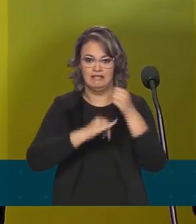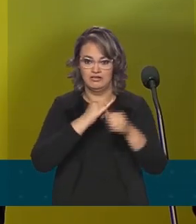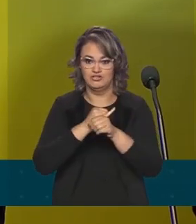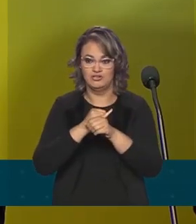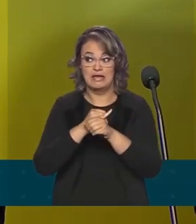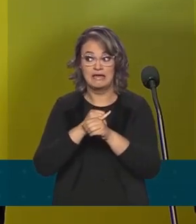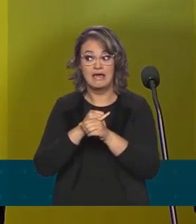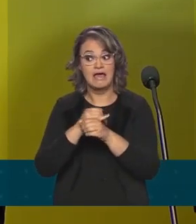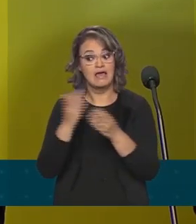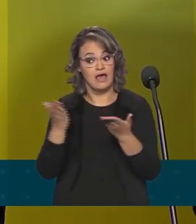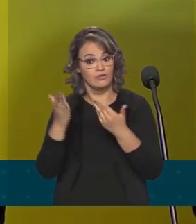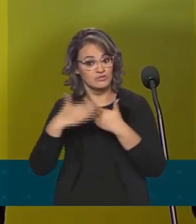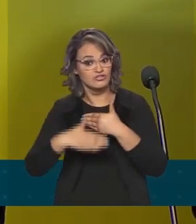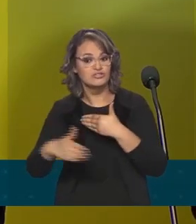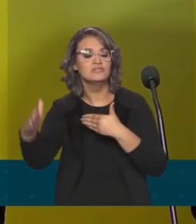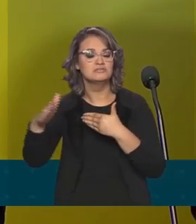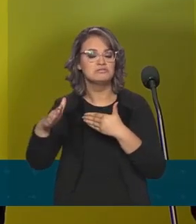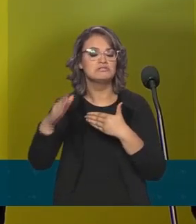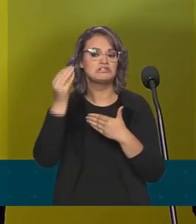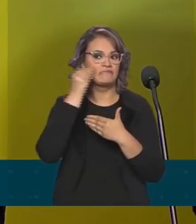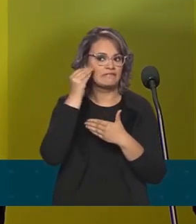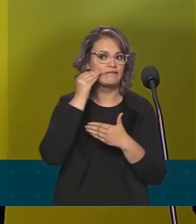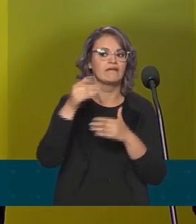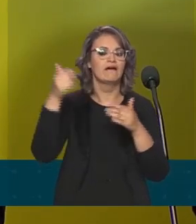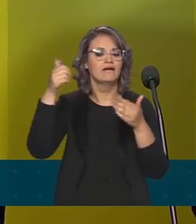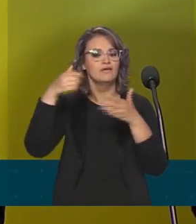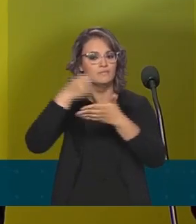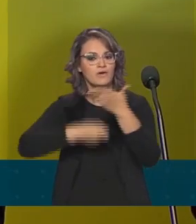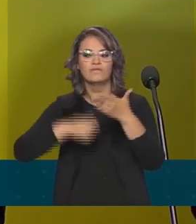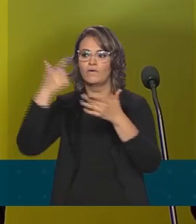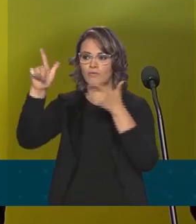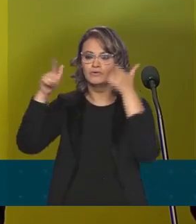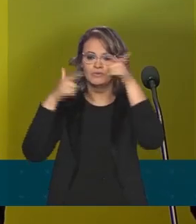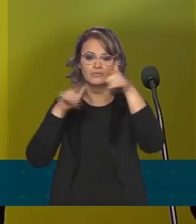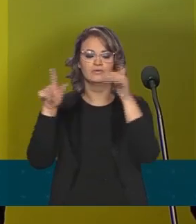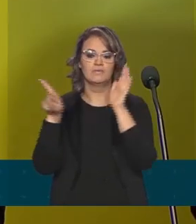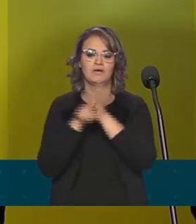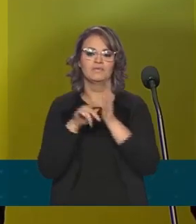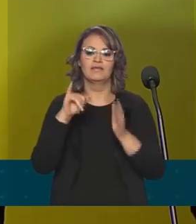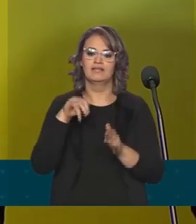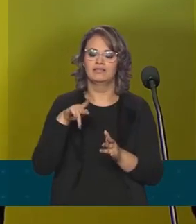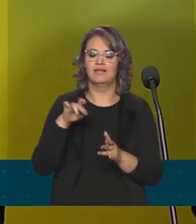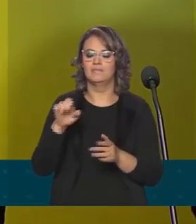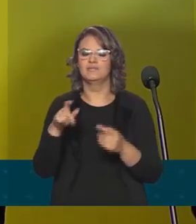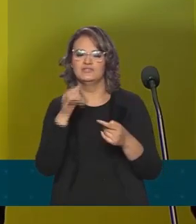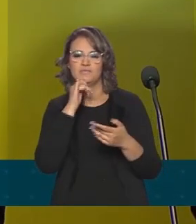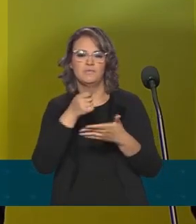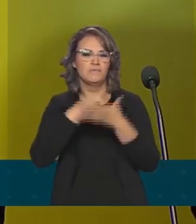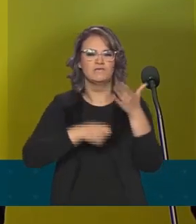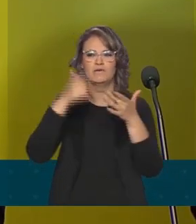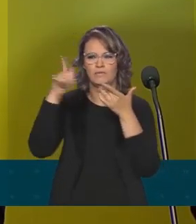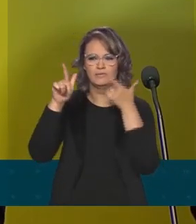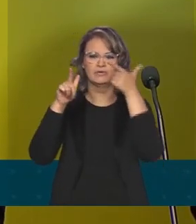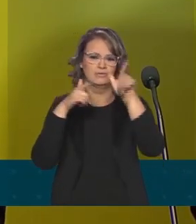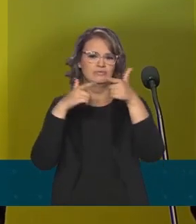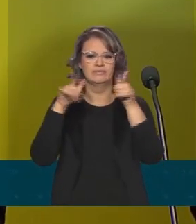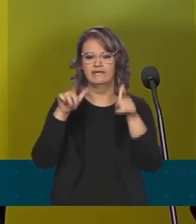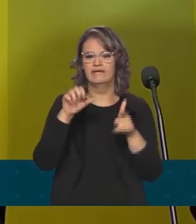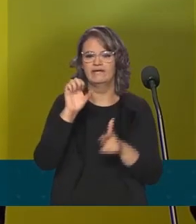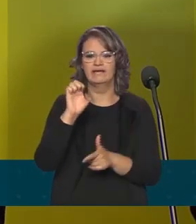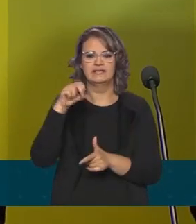partir de agora, a gente vai levar essa experiência para todas as outras avaliações e exames que o Inep faz, como Enad, como Enseja, Selp e Braz.